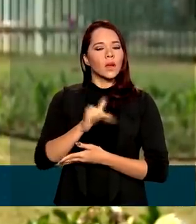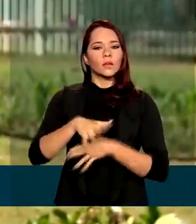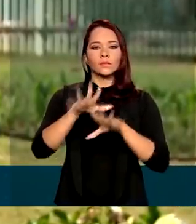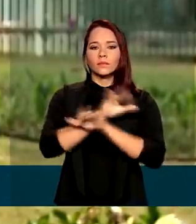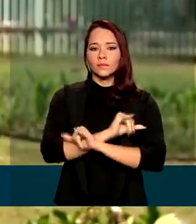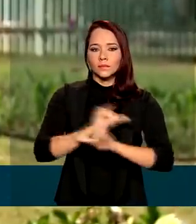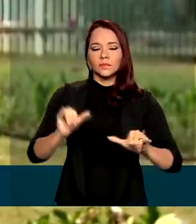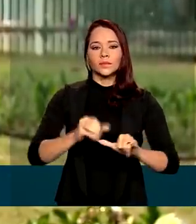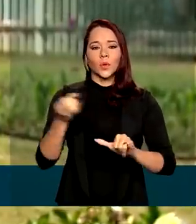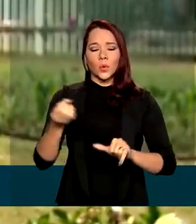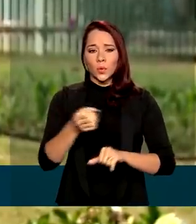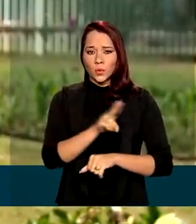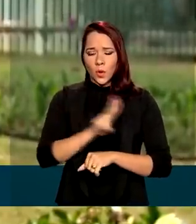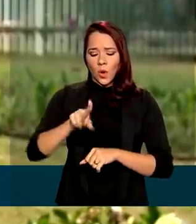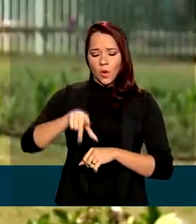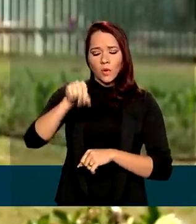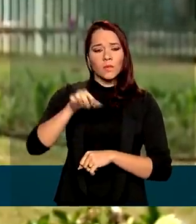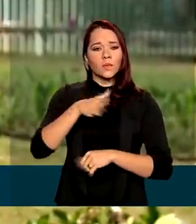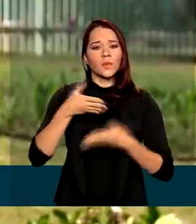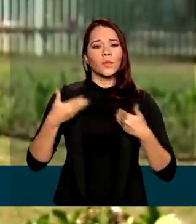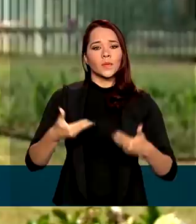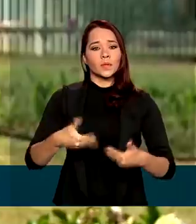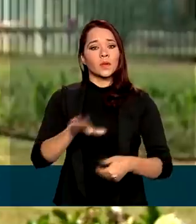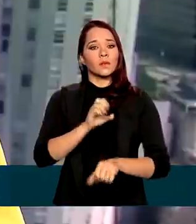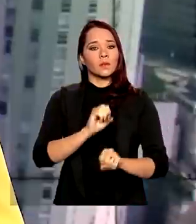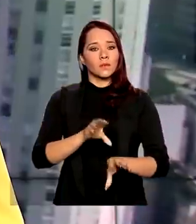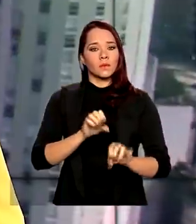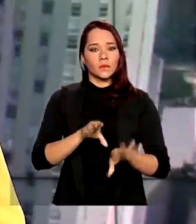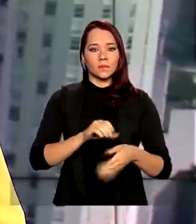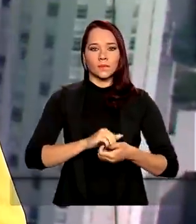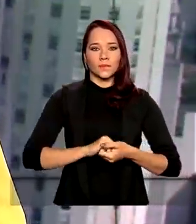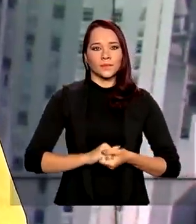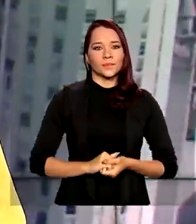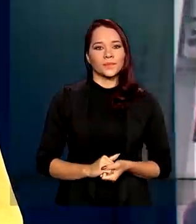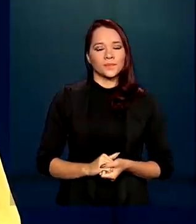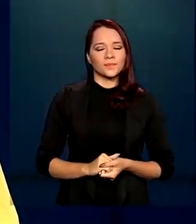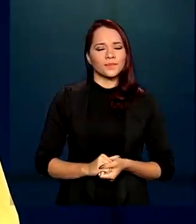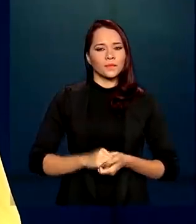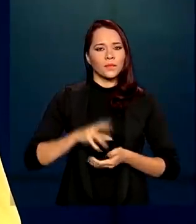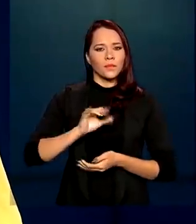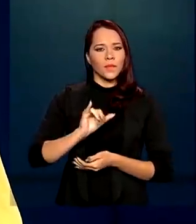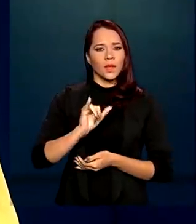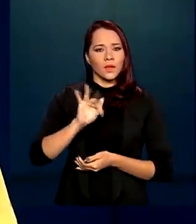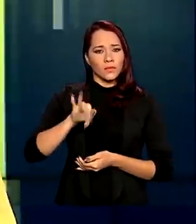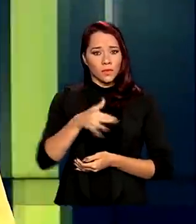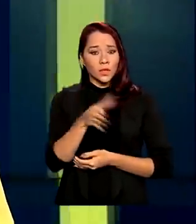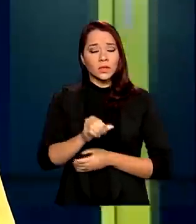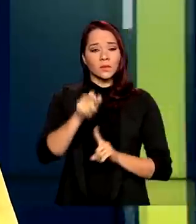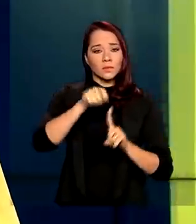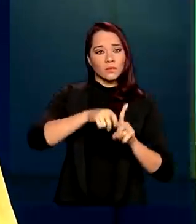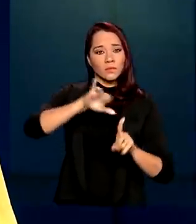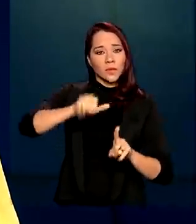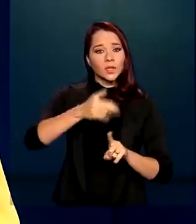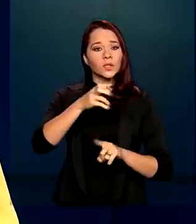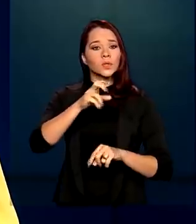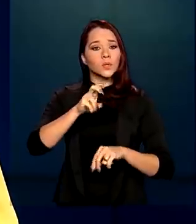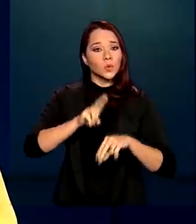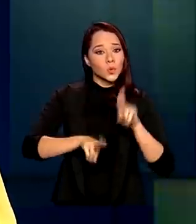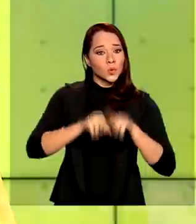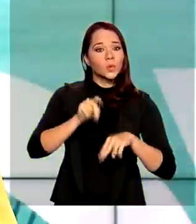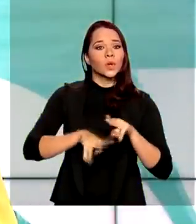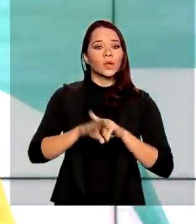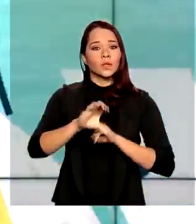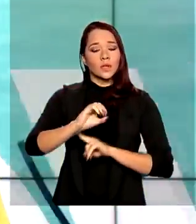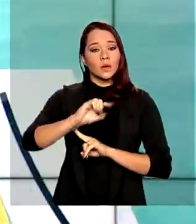anunciar um nome para o Ministério da Educação. A inflação no mês de junho foi de 0,26%.